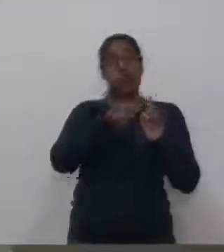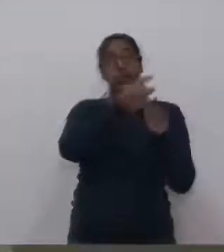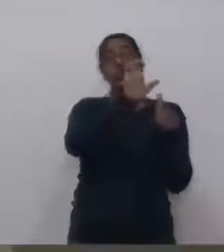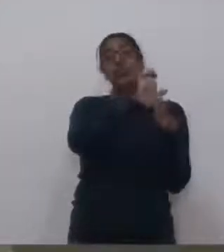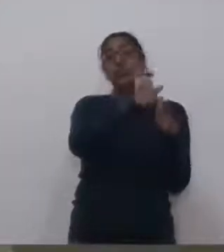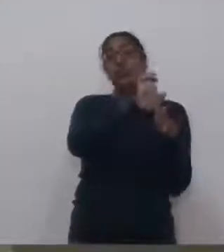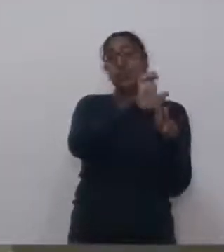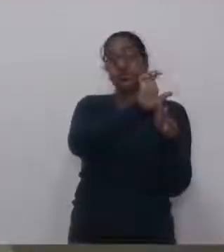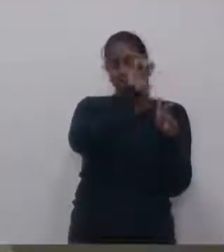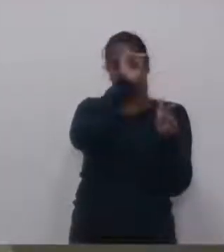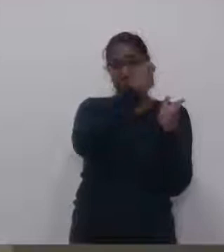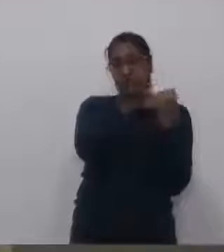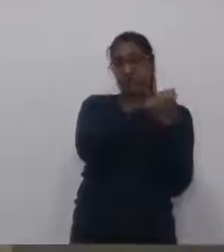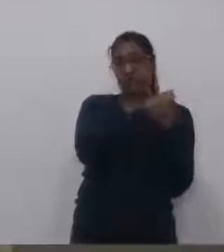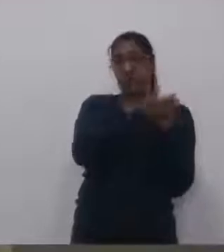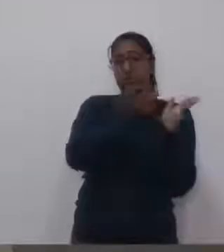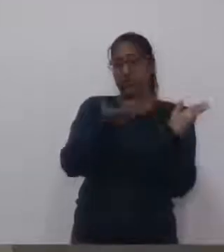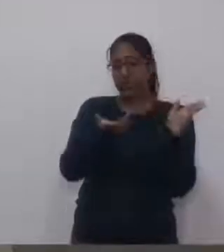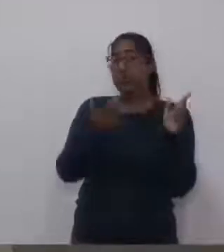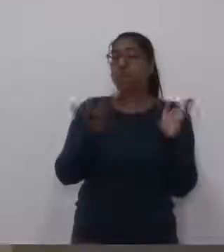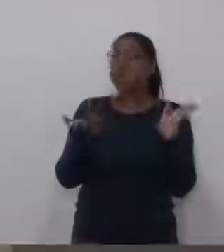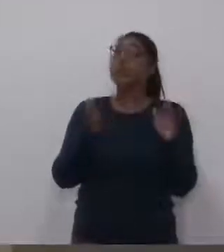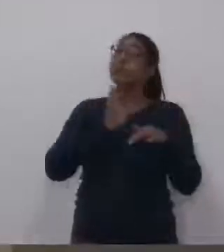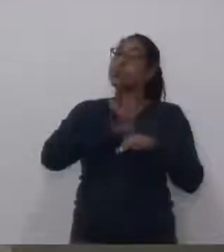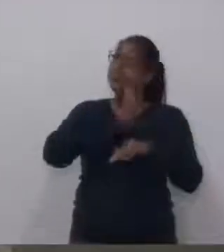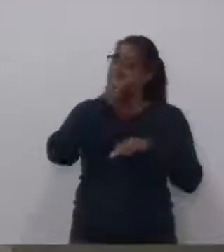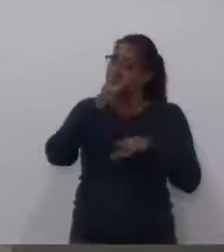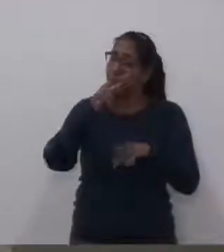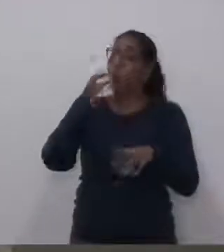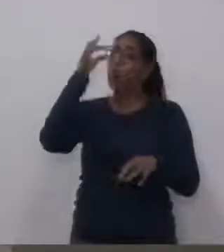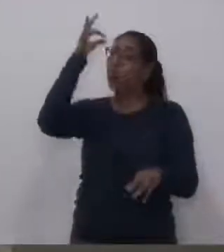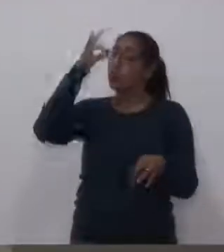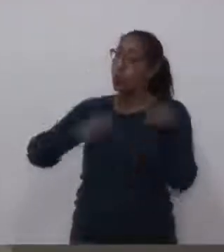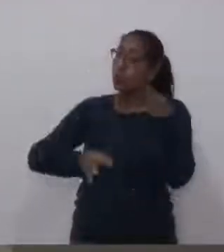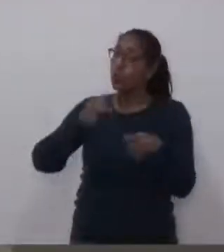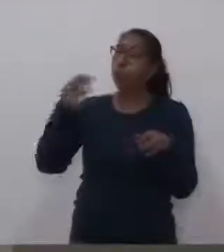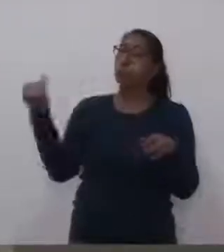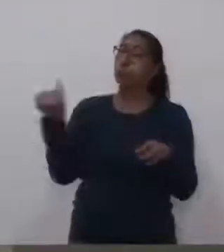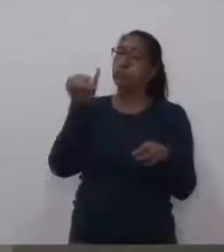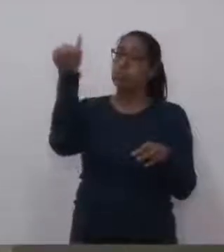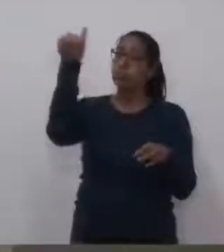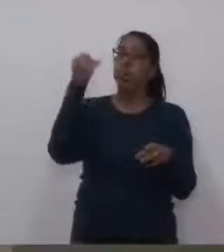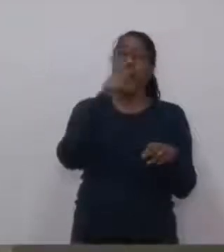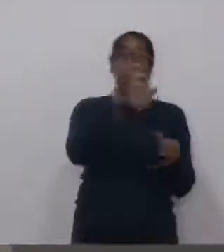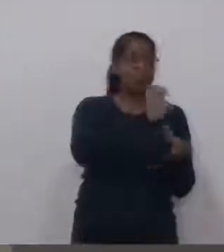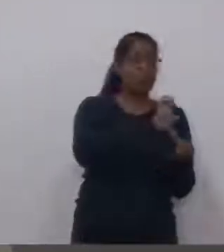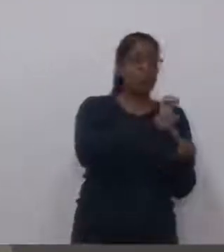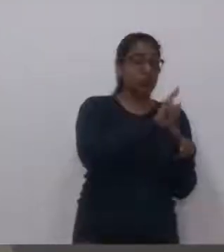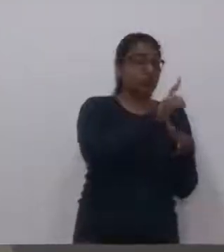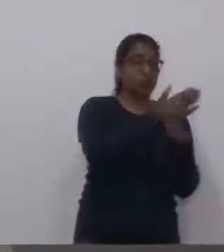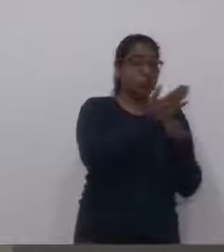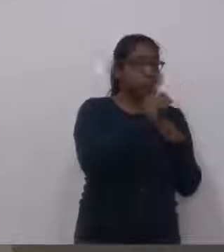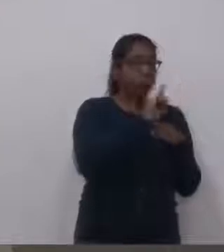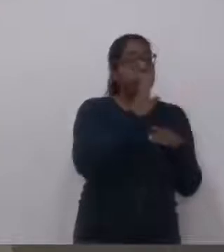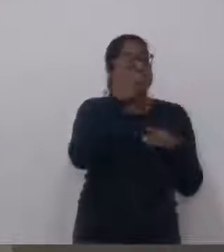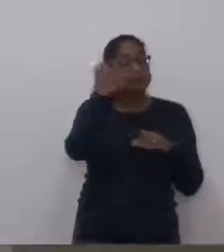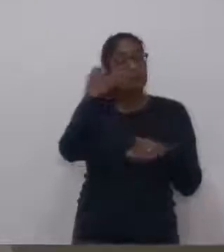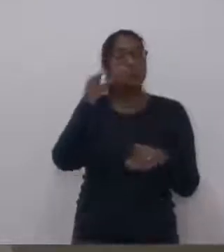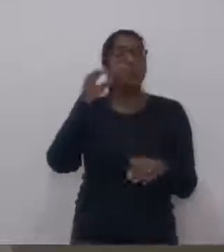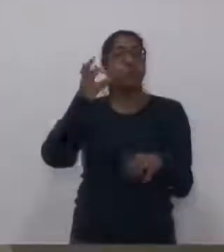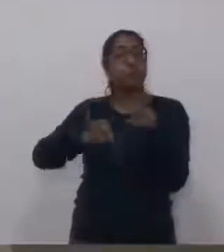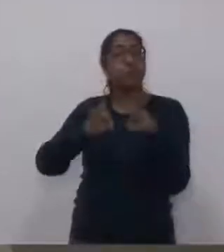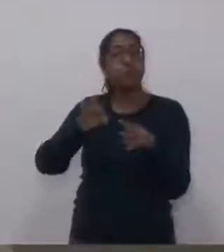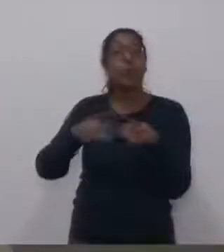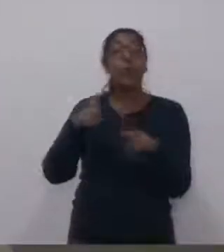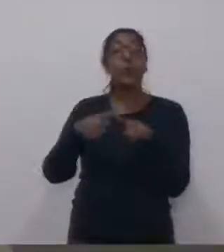senão há o caminho jurídico, judicial, né, a ser buscado, porque se houver uma ordem judicial, tem que se